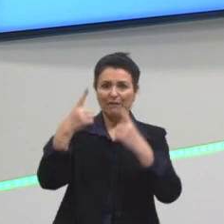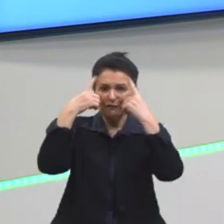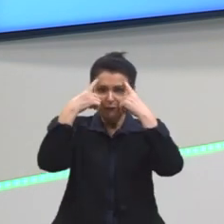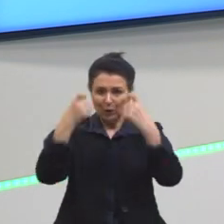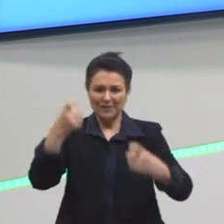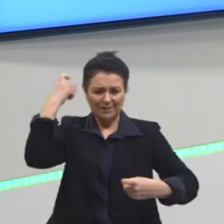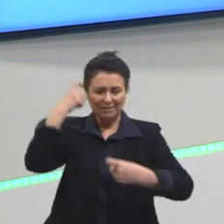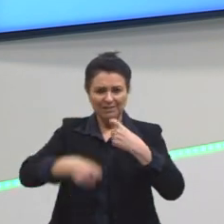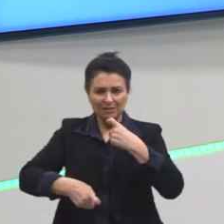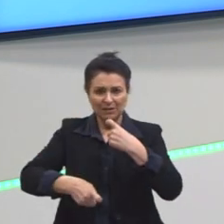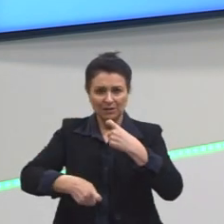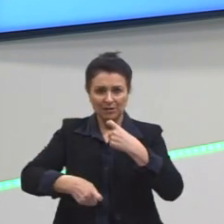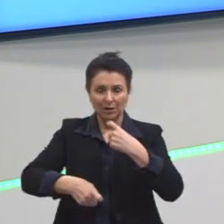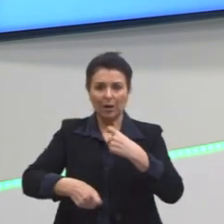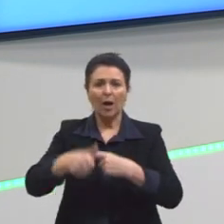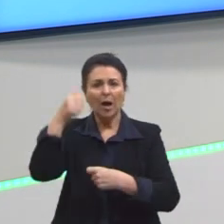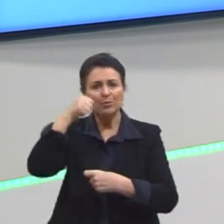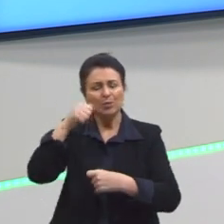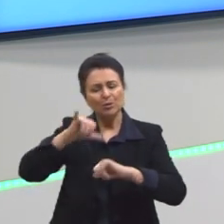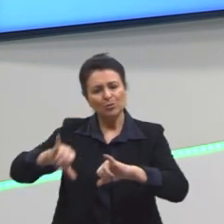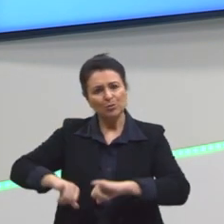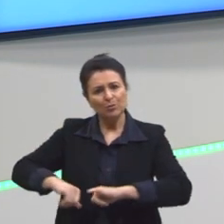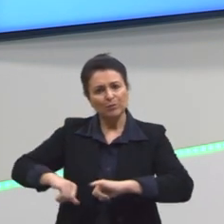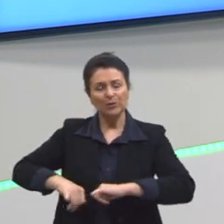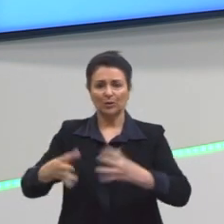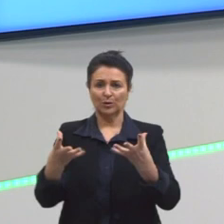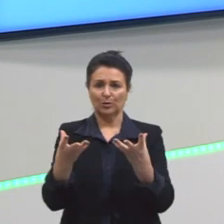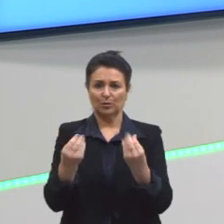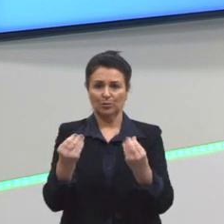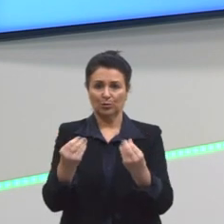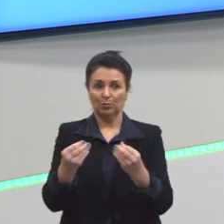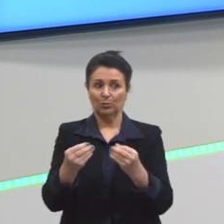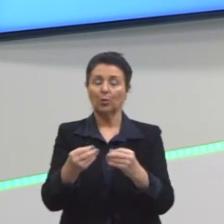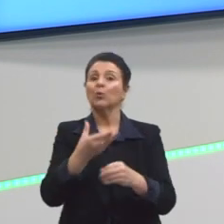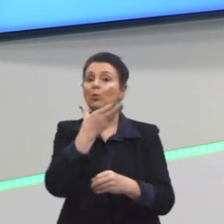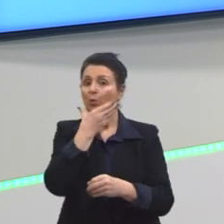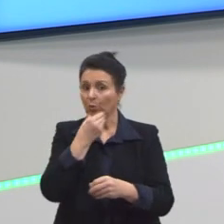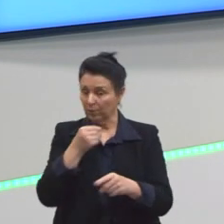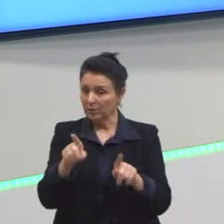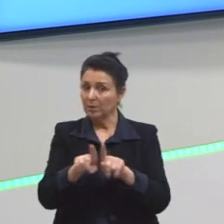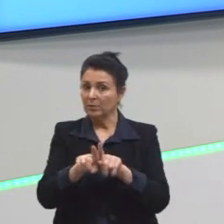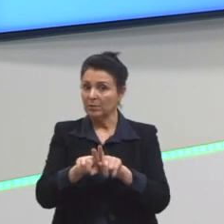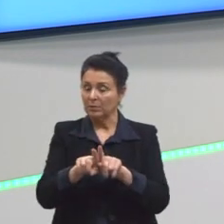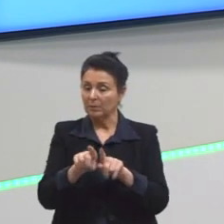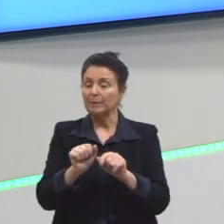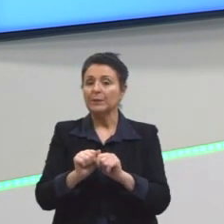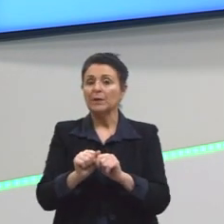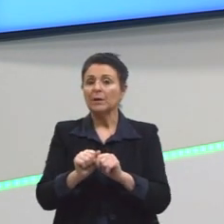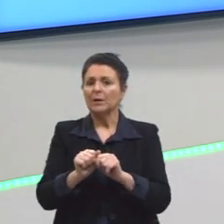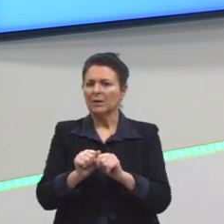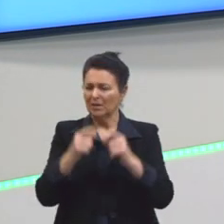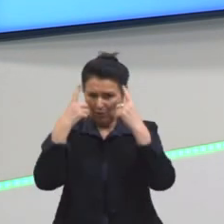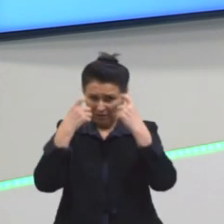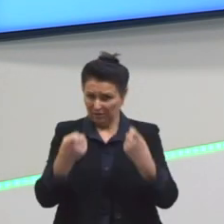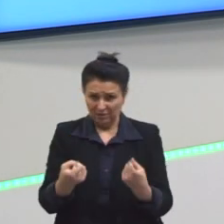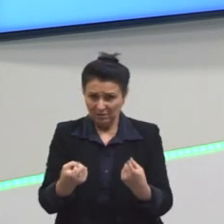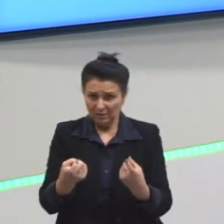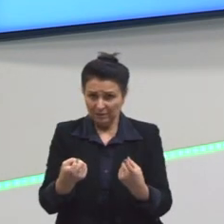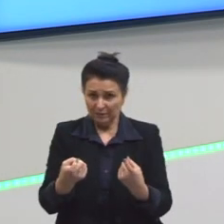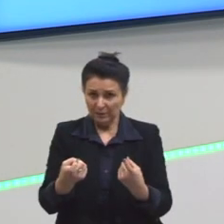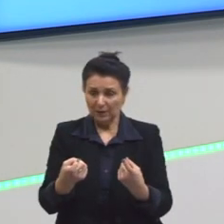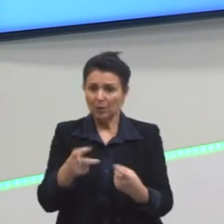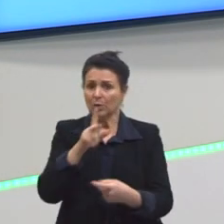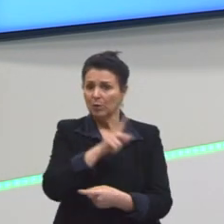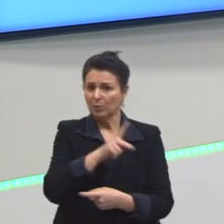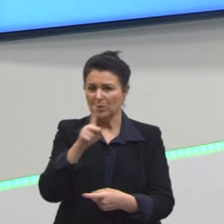que vitimou muito mais as mulheres, mas, por vezes, também vitimava alguns homens. E aí? Isso não é extremamente violento? E o professor